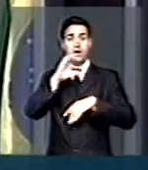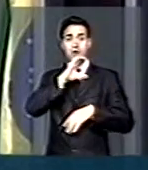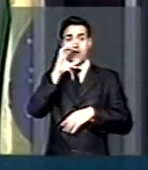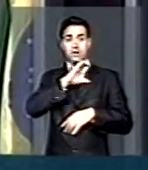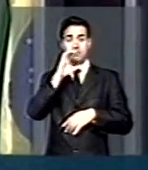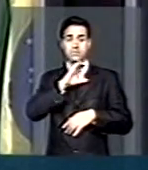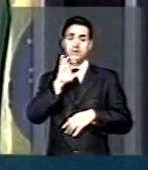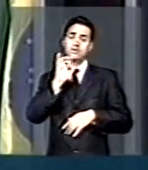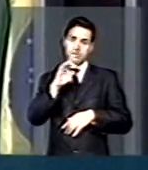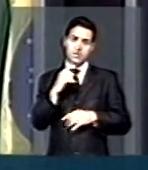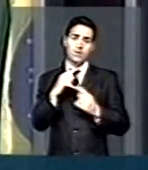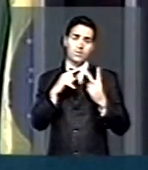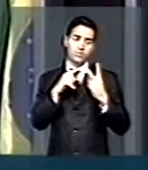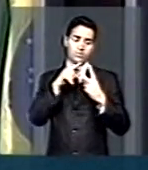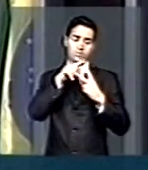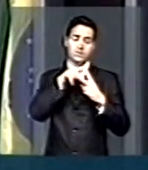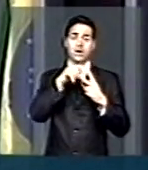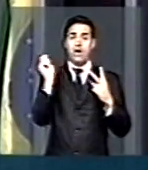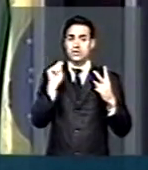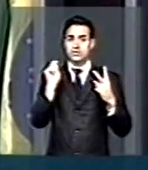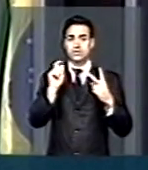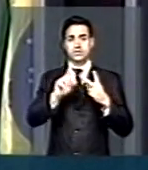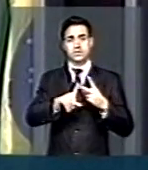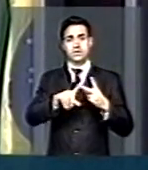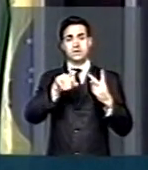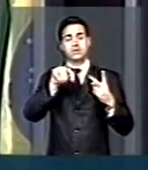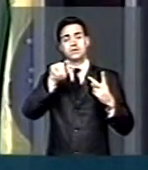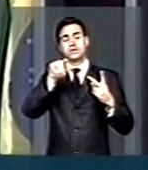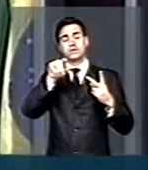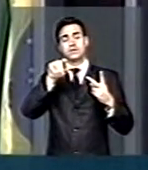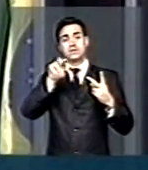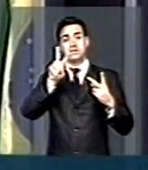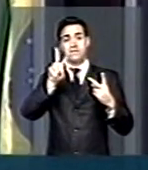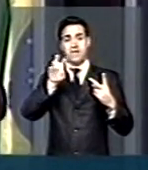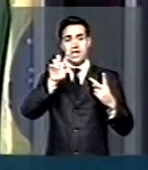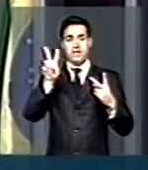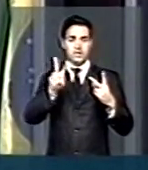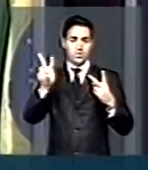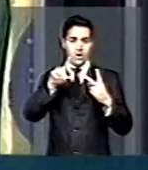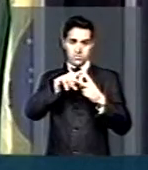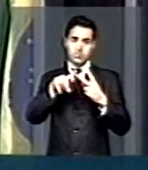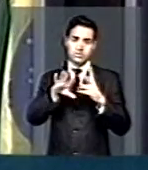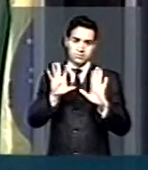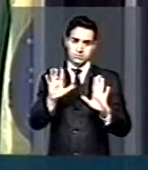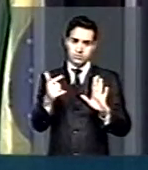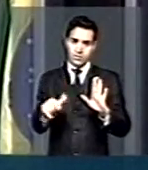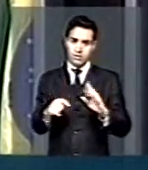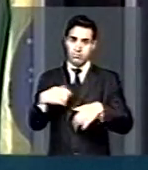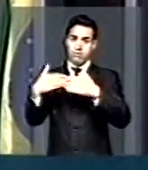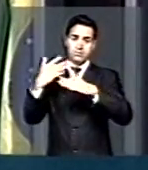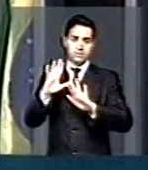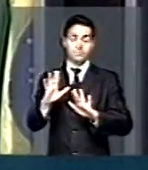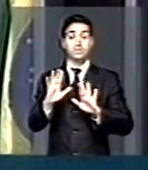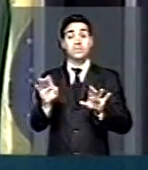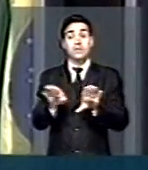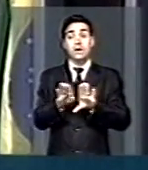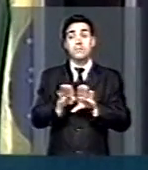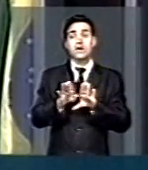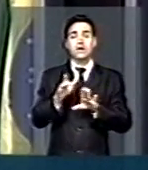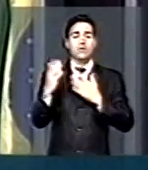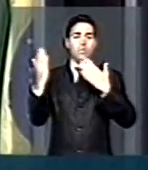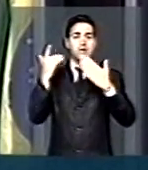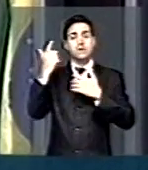bolivarianos, Venezuela e Argentina, e comparando-se também com os emergentes,